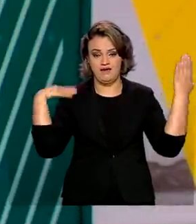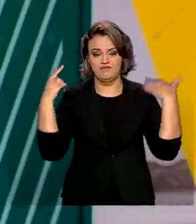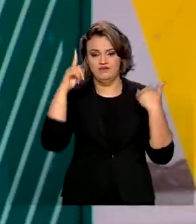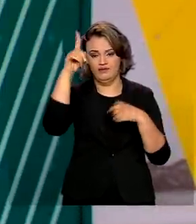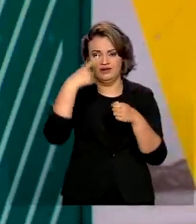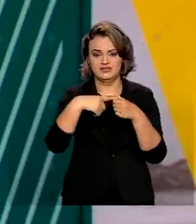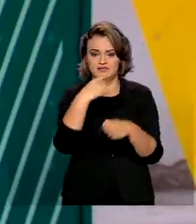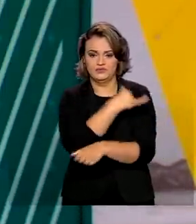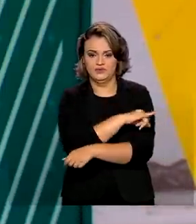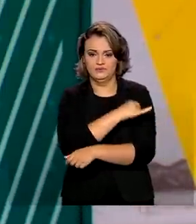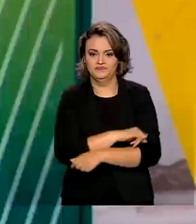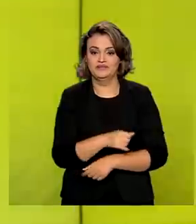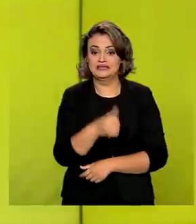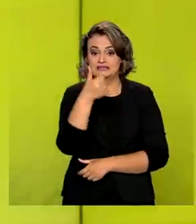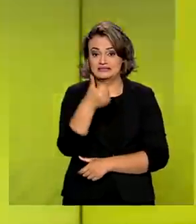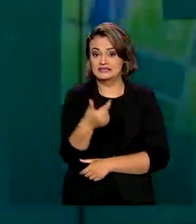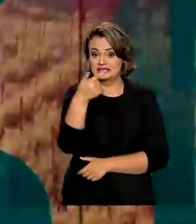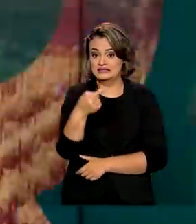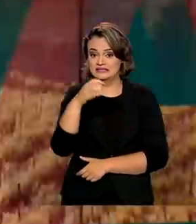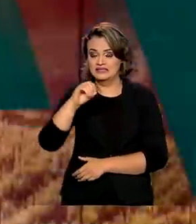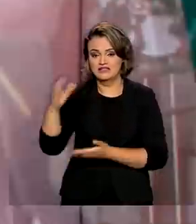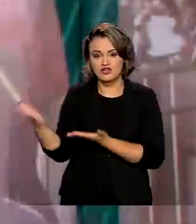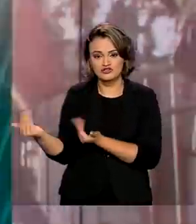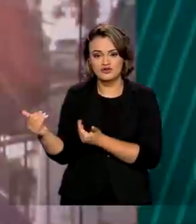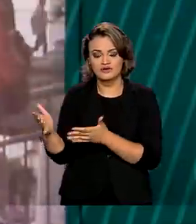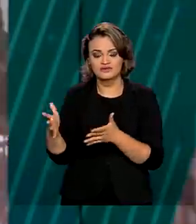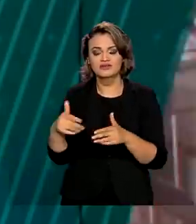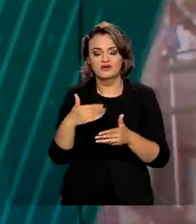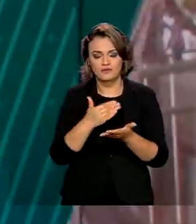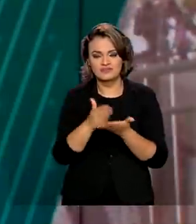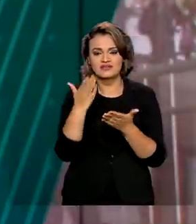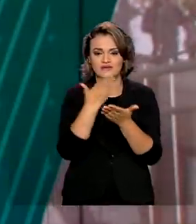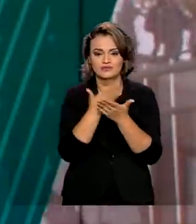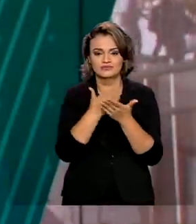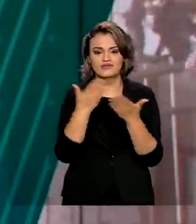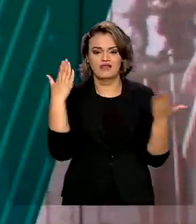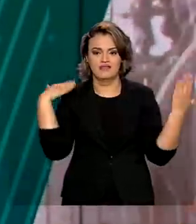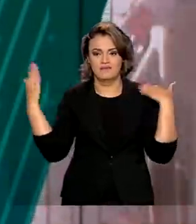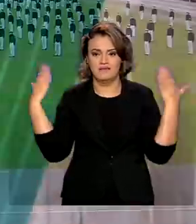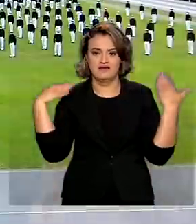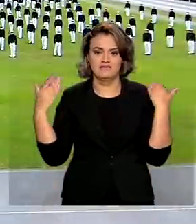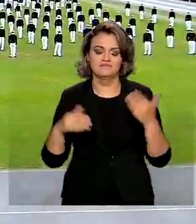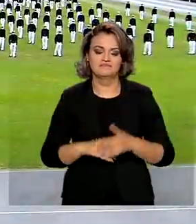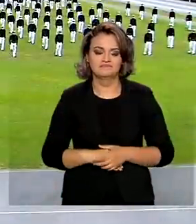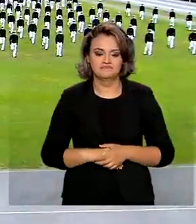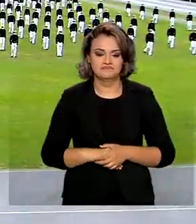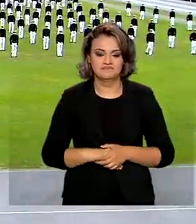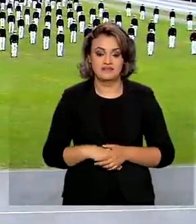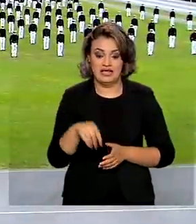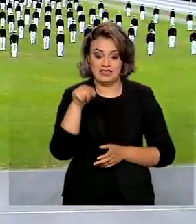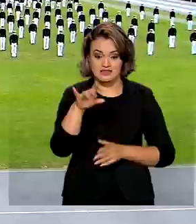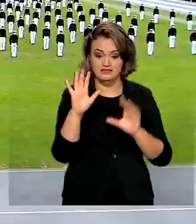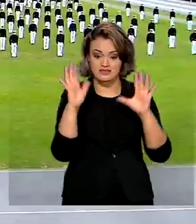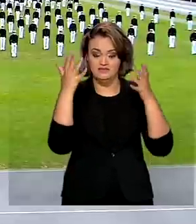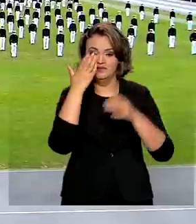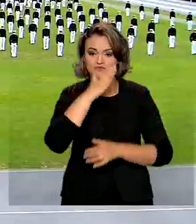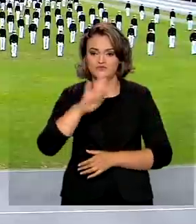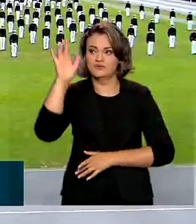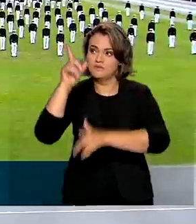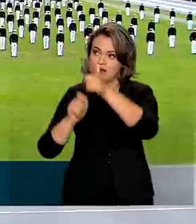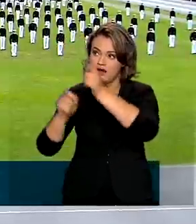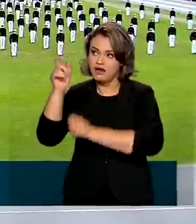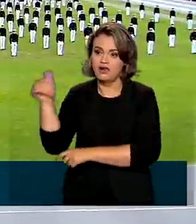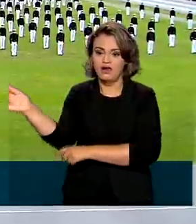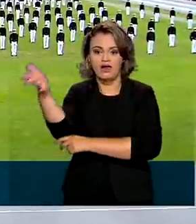Mais de 170 jovens iniciando sua trajetória na Marinha Brasileira. A cerimônia de juramento à